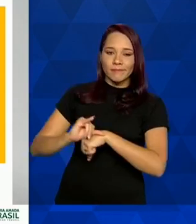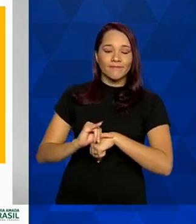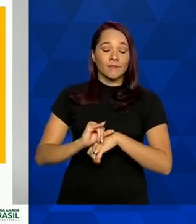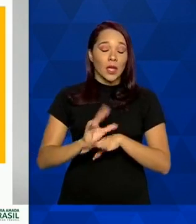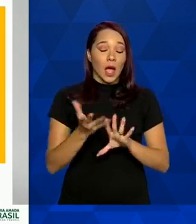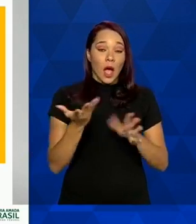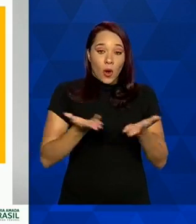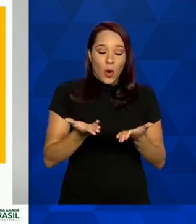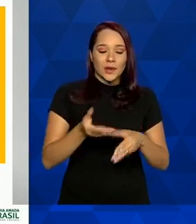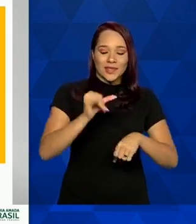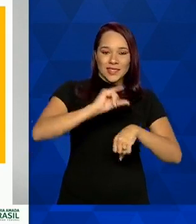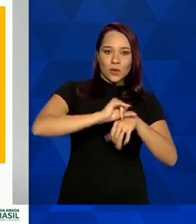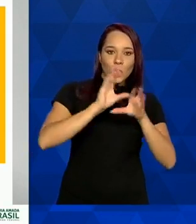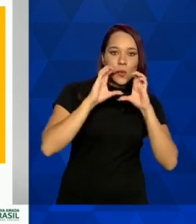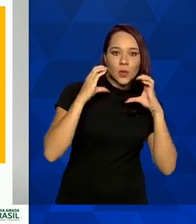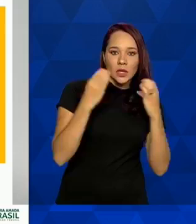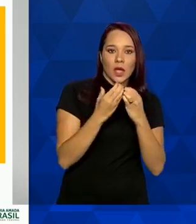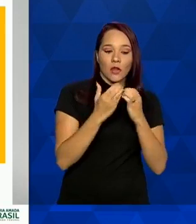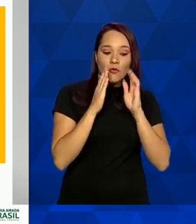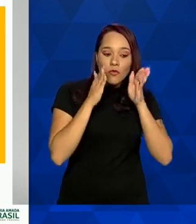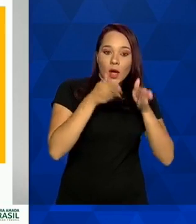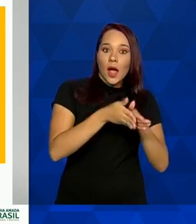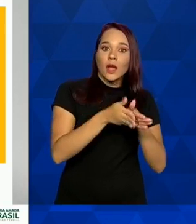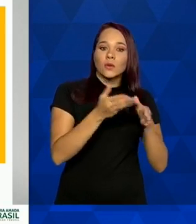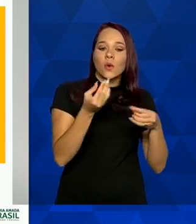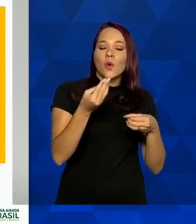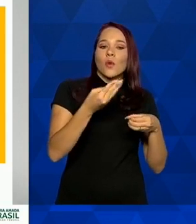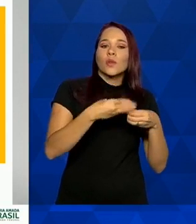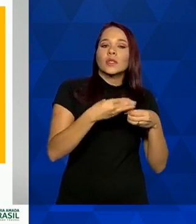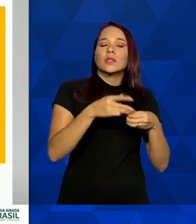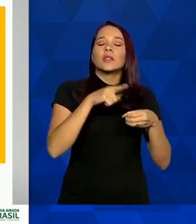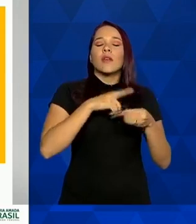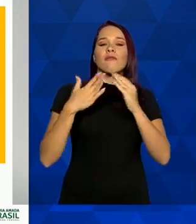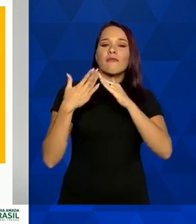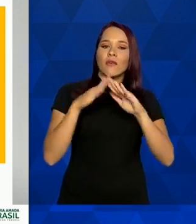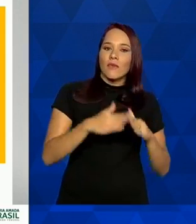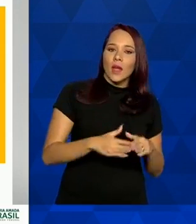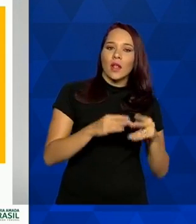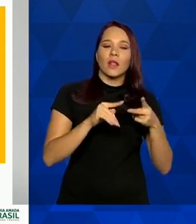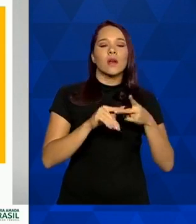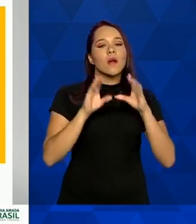é focado nos municípios que possuem comunidades, favelas.